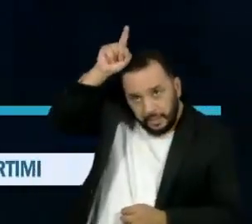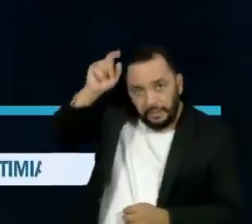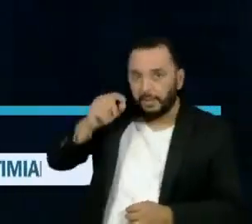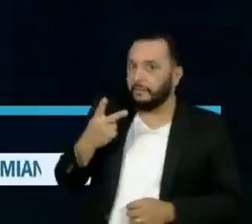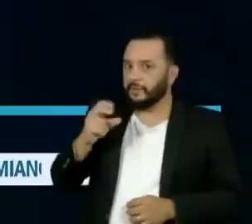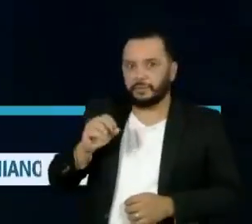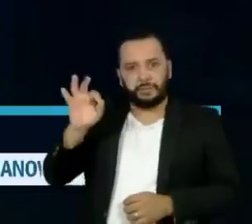mais.